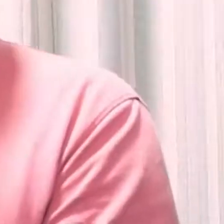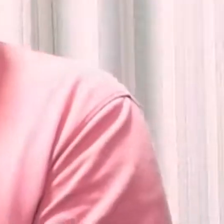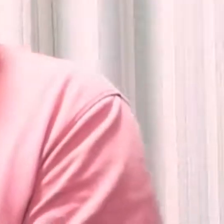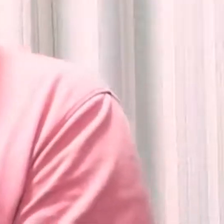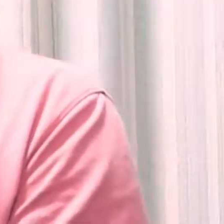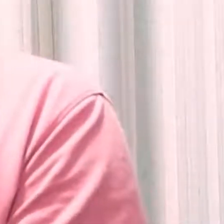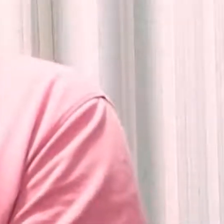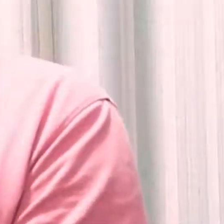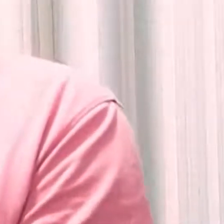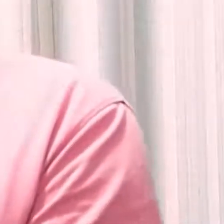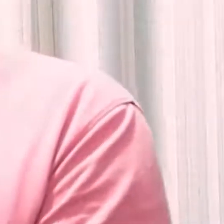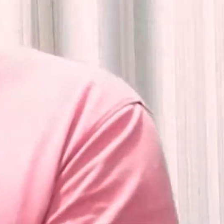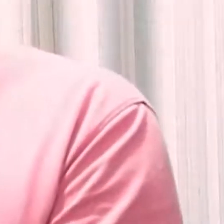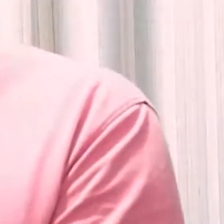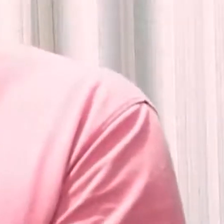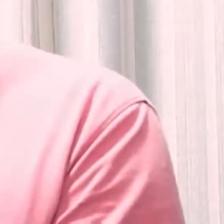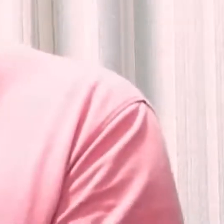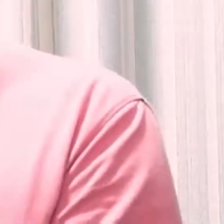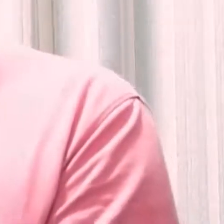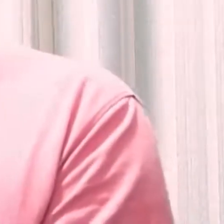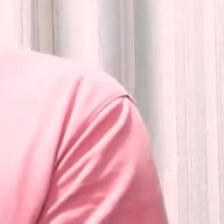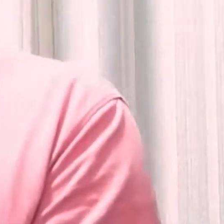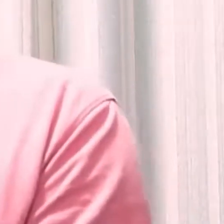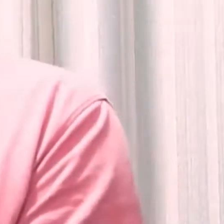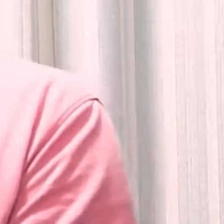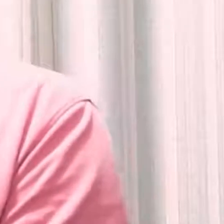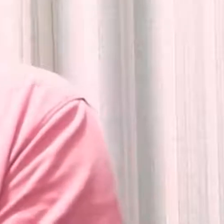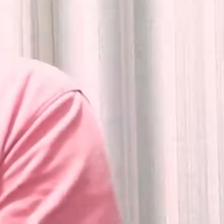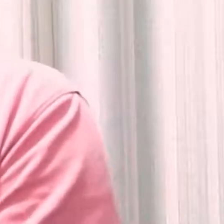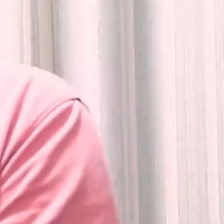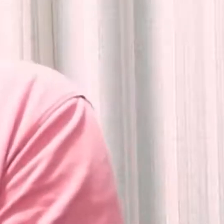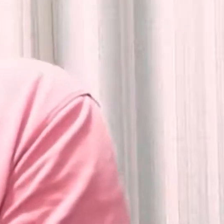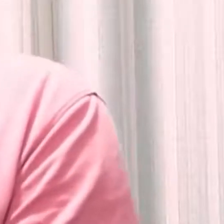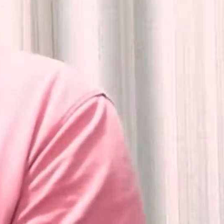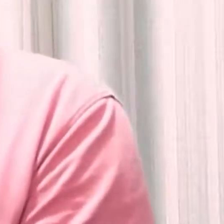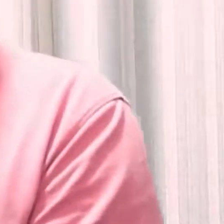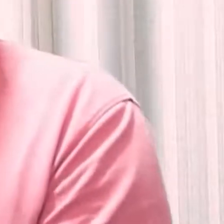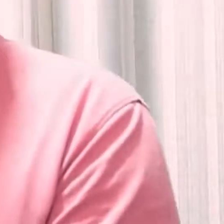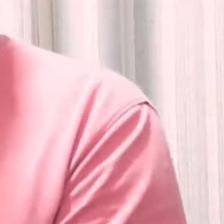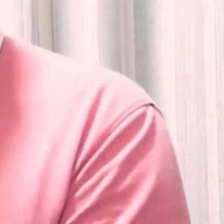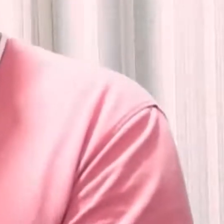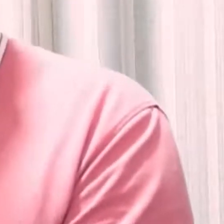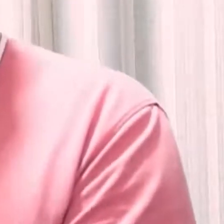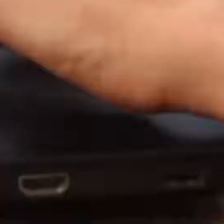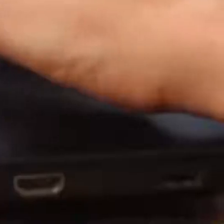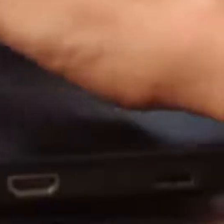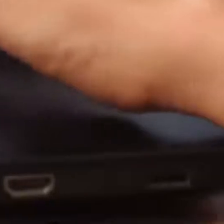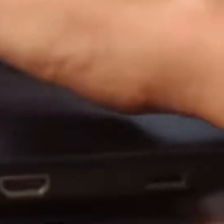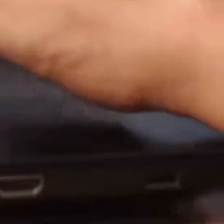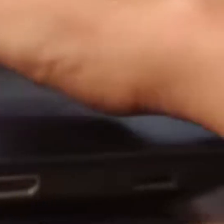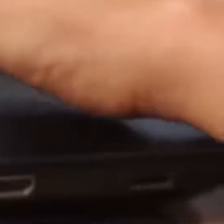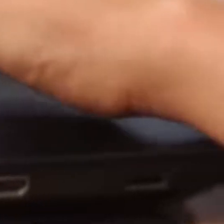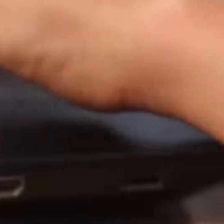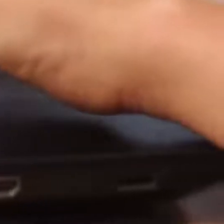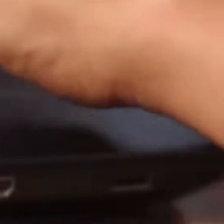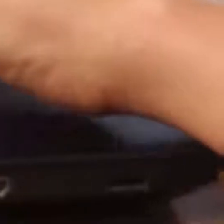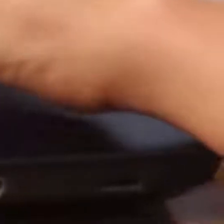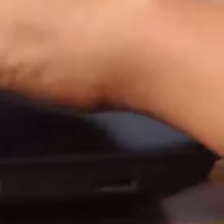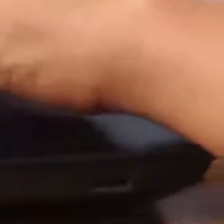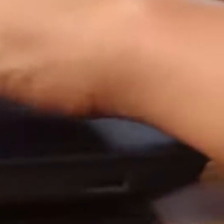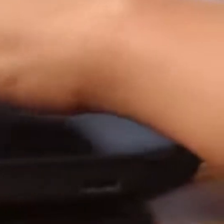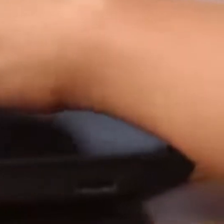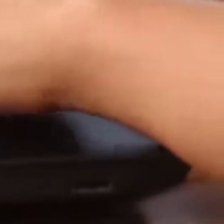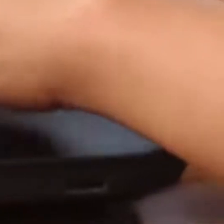advogado Alexandre Valchec começou a praticar atividade física aos 9 anos de idade. Parou por um